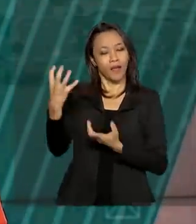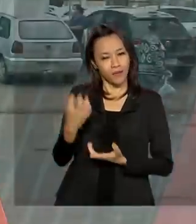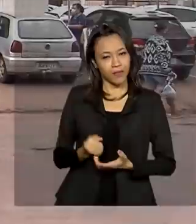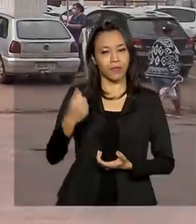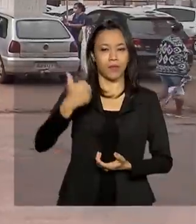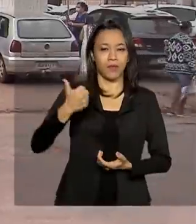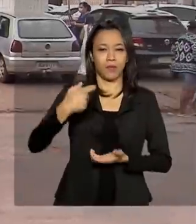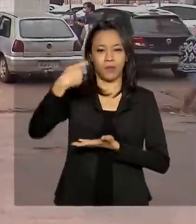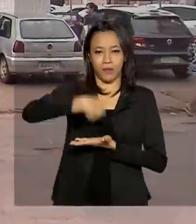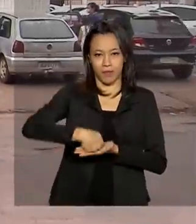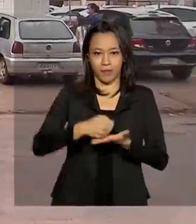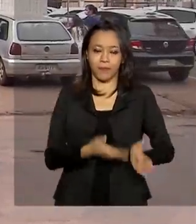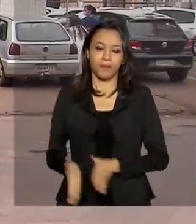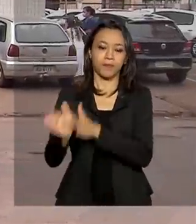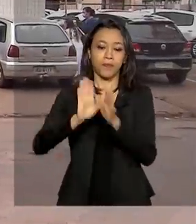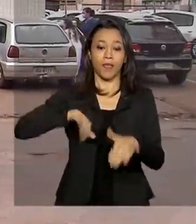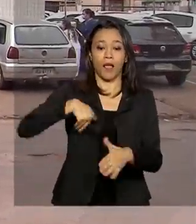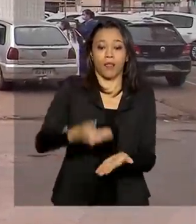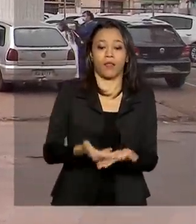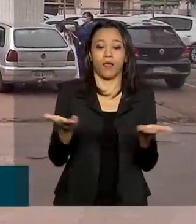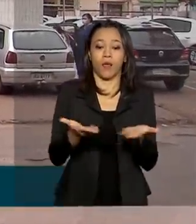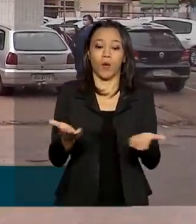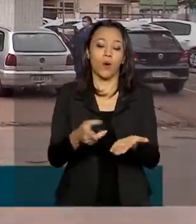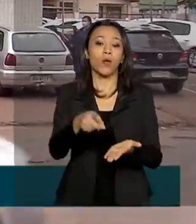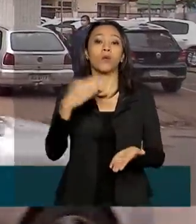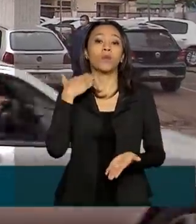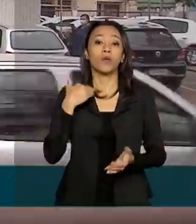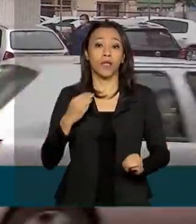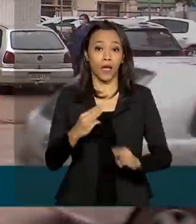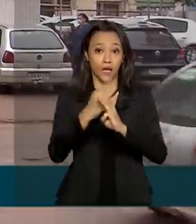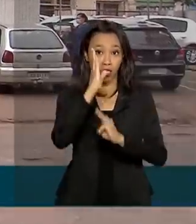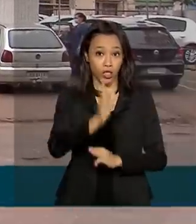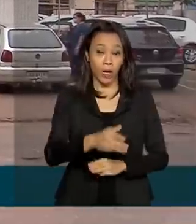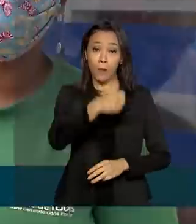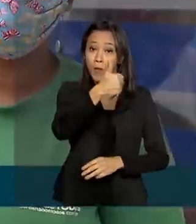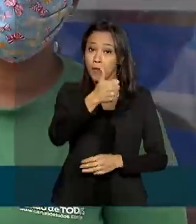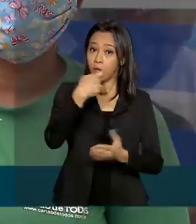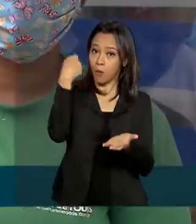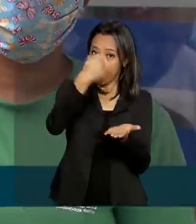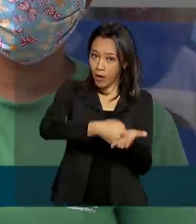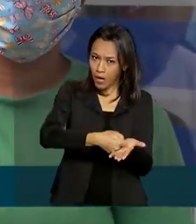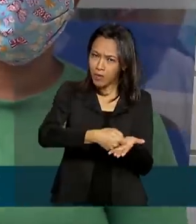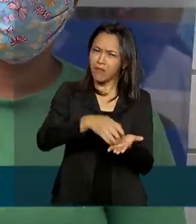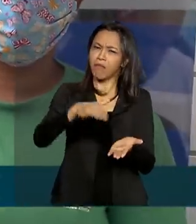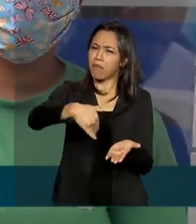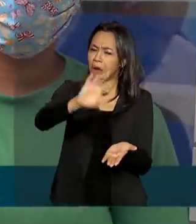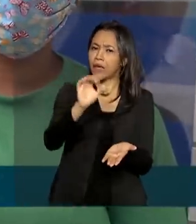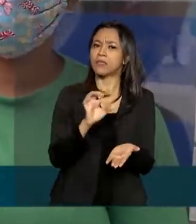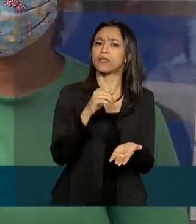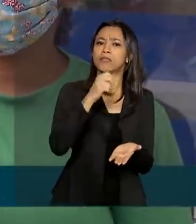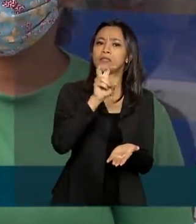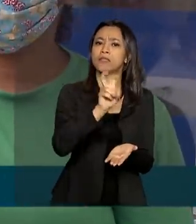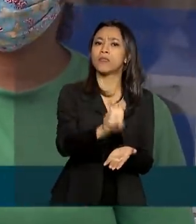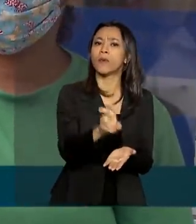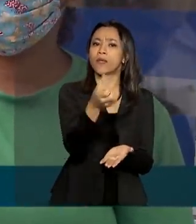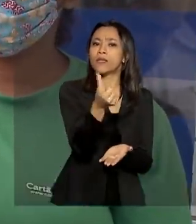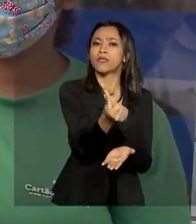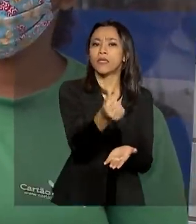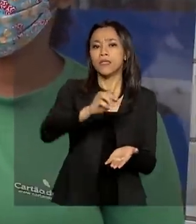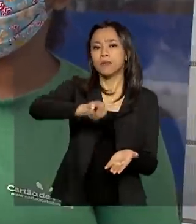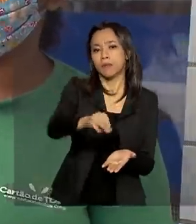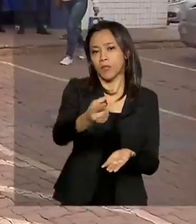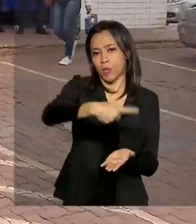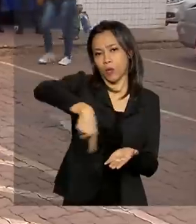Até agora, a Caixa Econômica pagou a primeira parcela do auxílio a mais de 56 milhões de